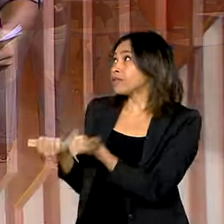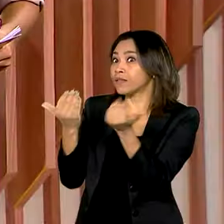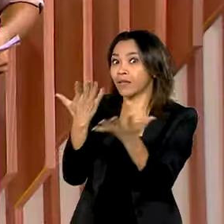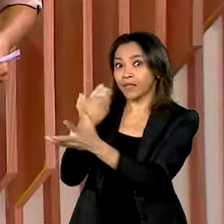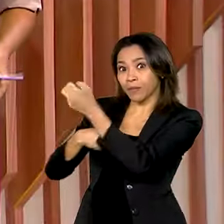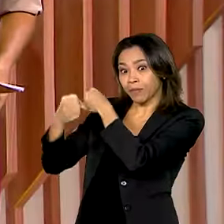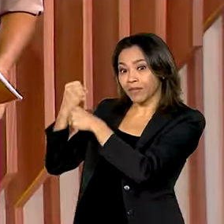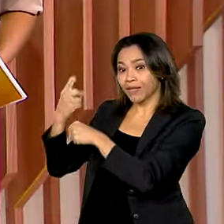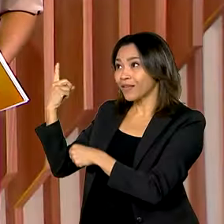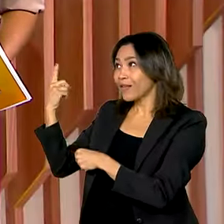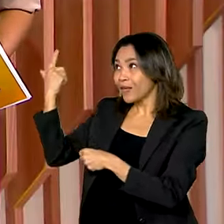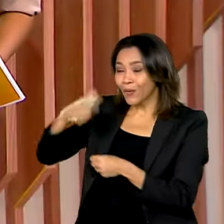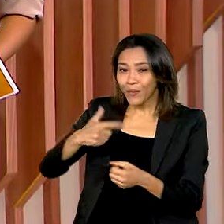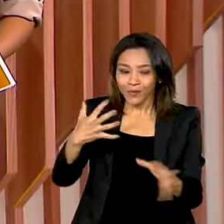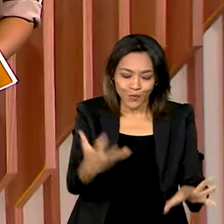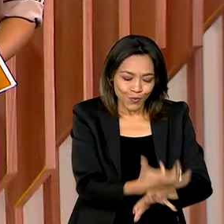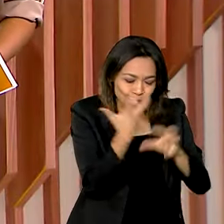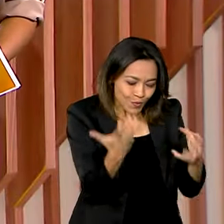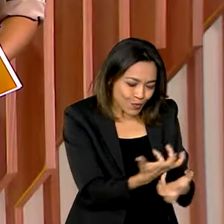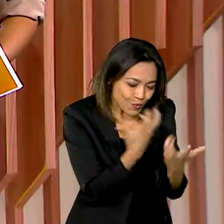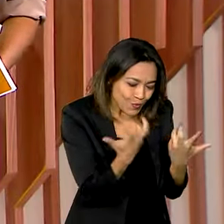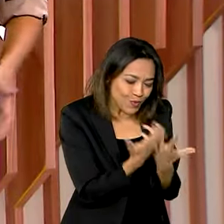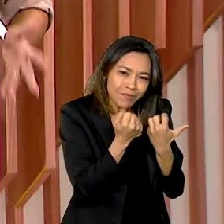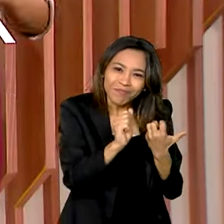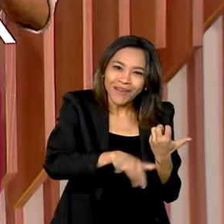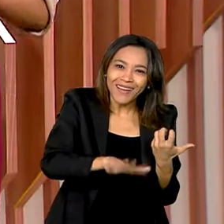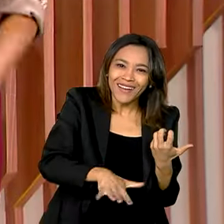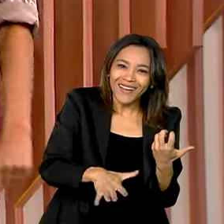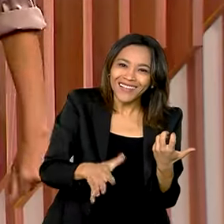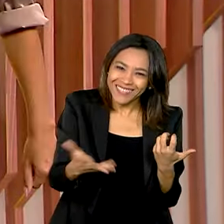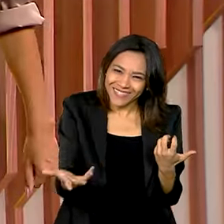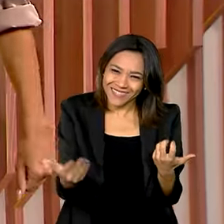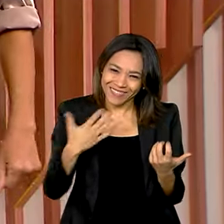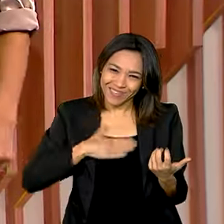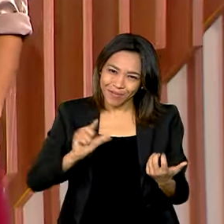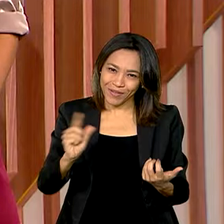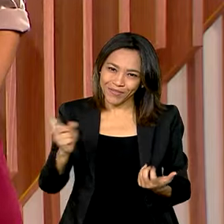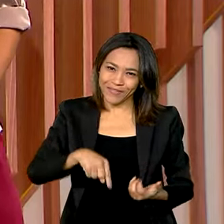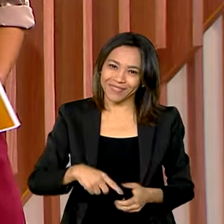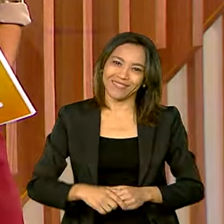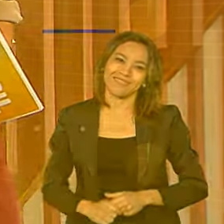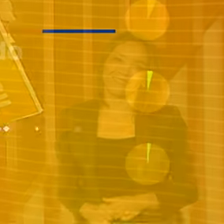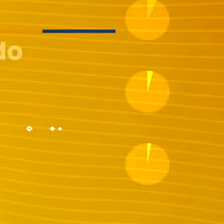e hortaliças ficam mais baratas em março. A gente volta em Instance.